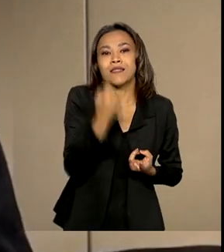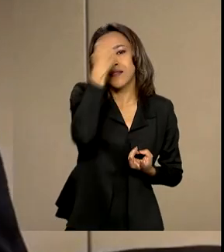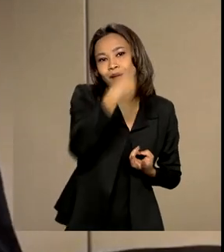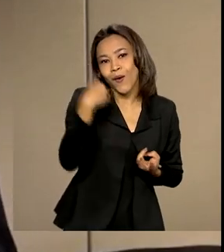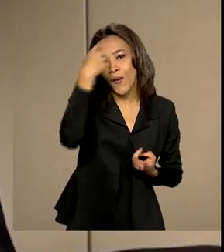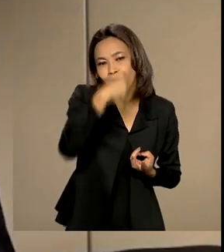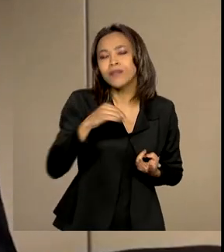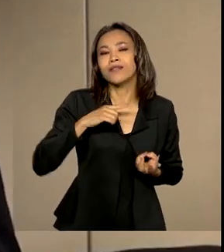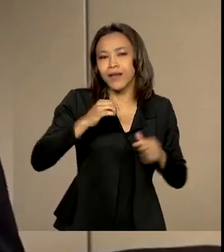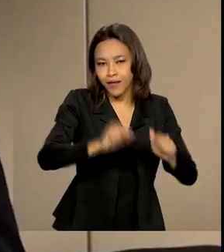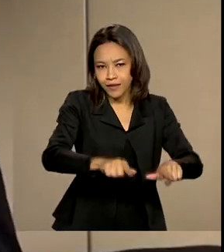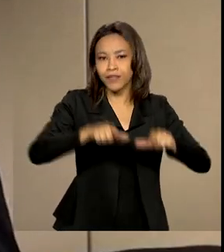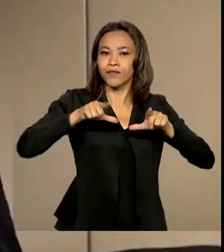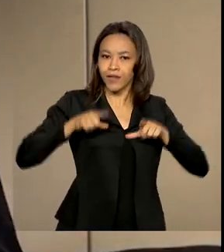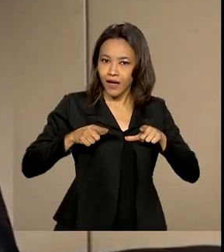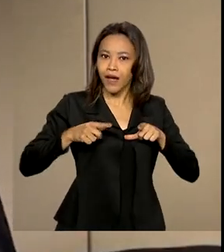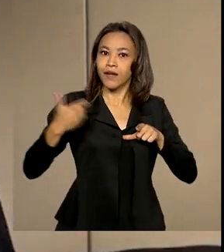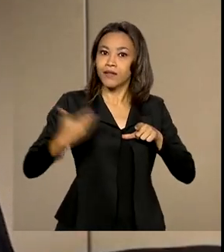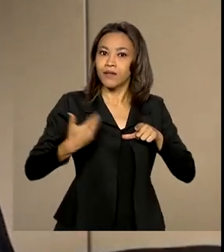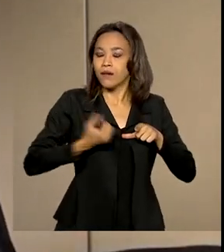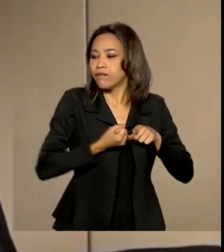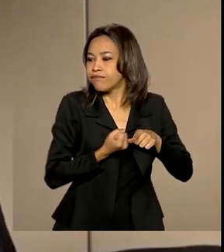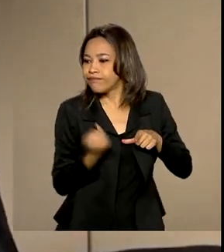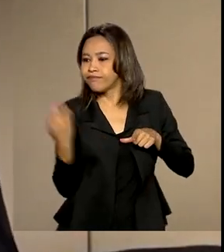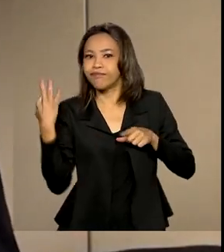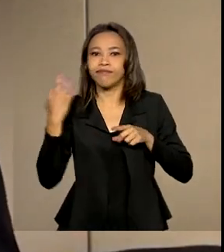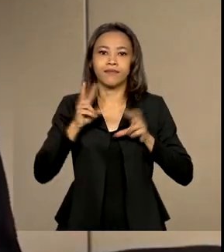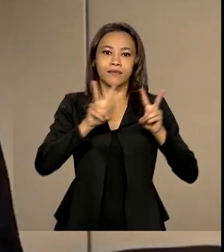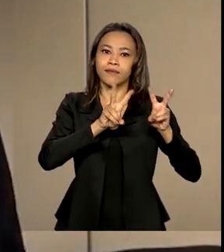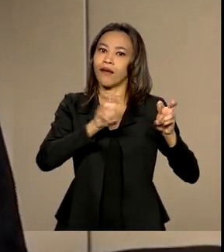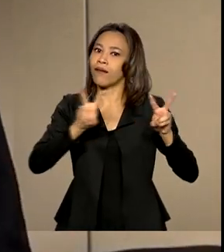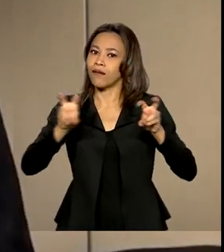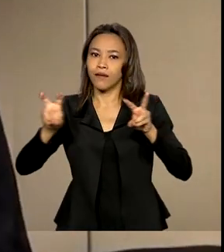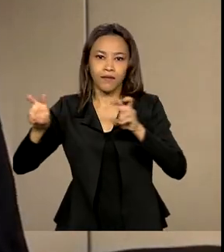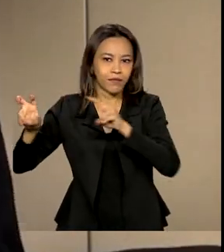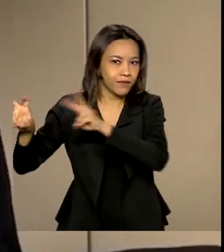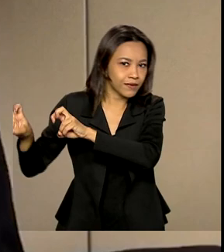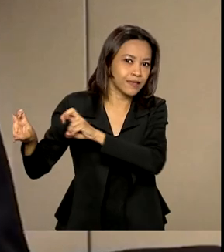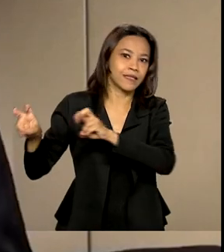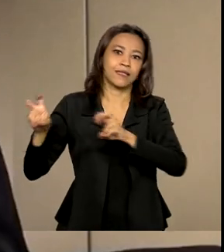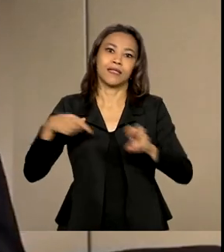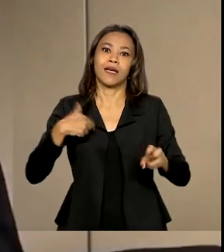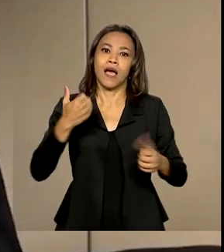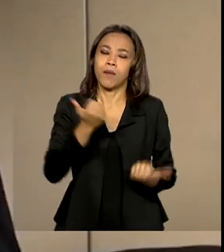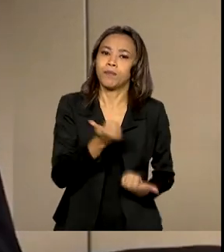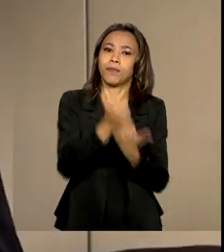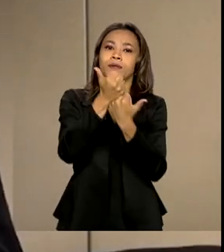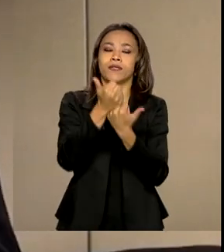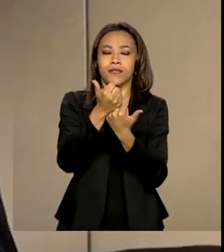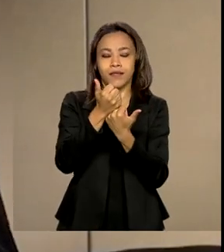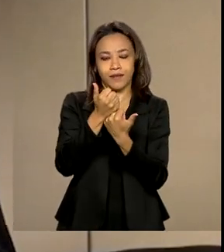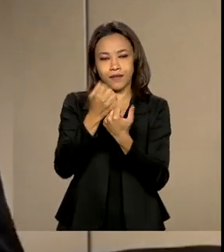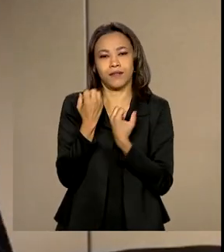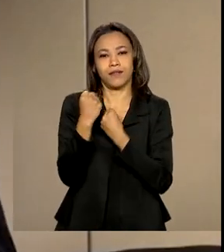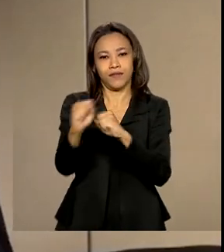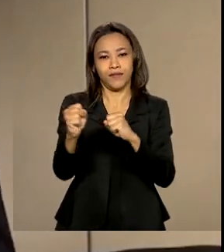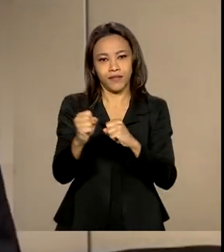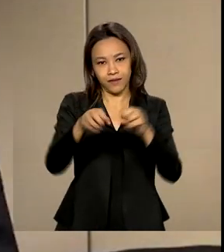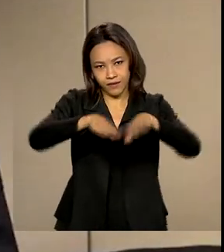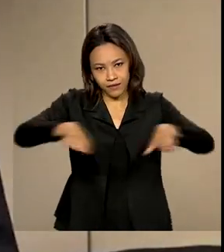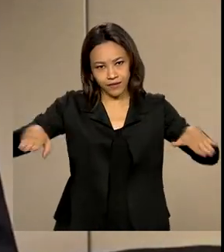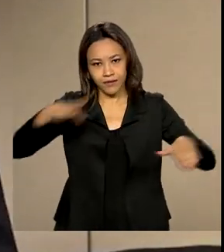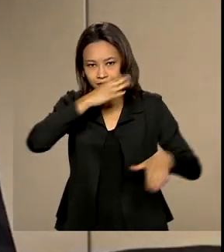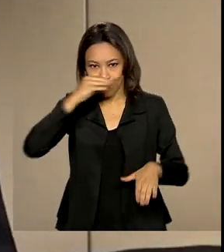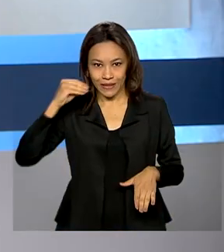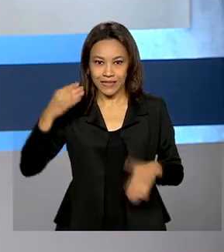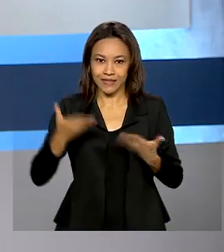certificados, que contemplam os mais diversos temas relacionados à promoção e defesa dos direitos das crianças